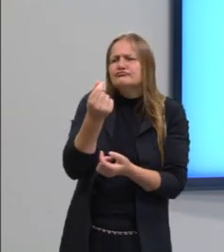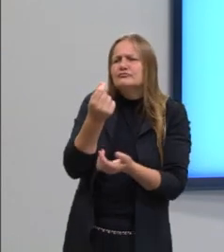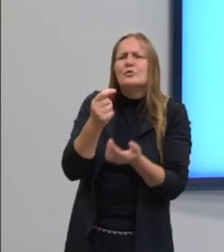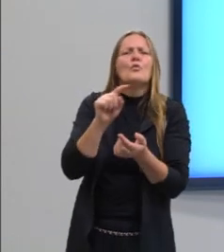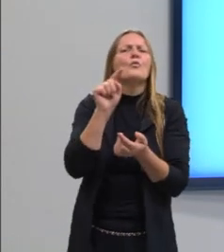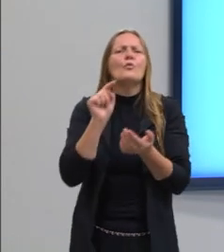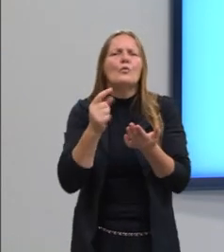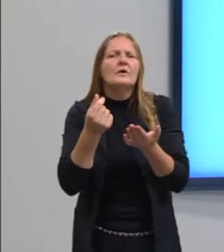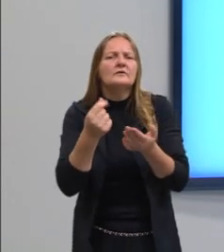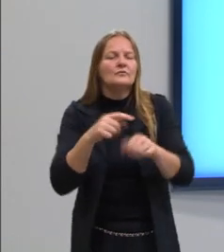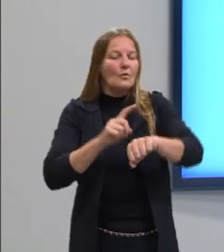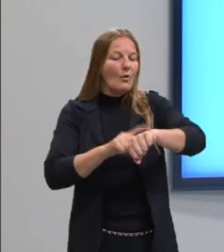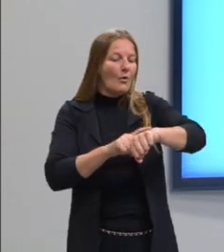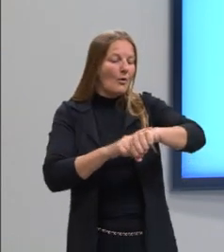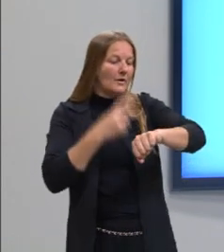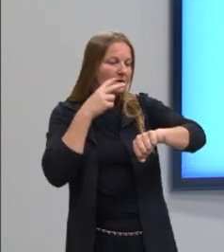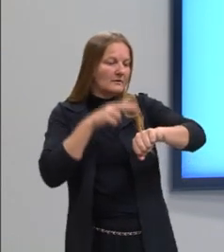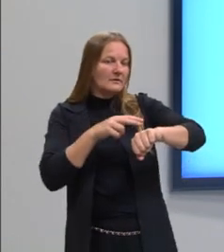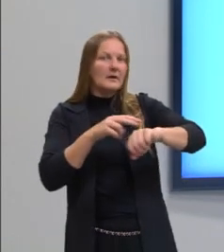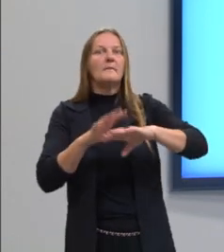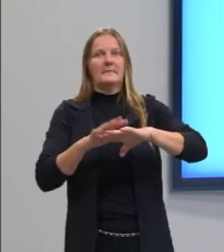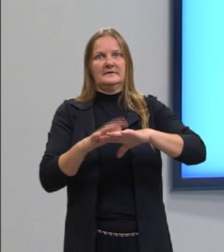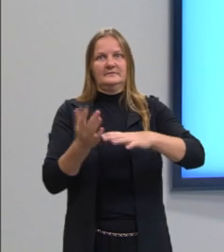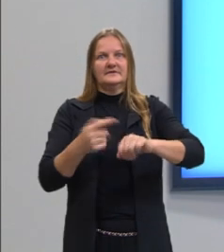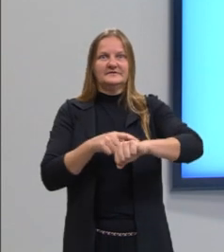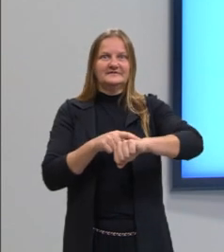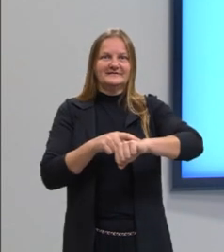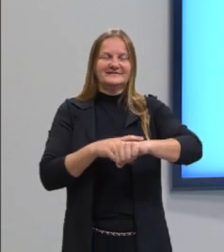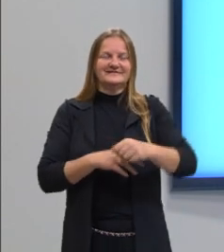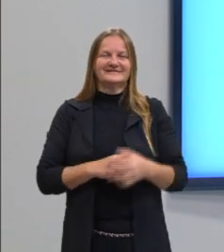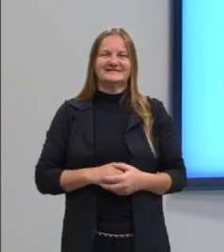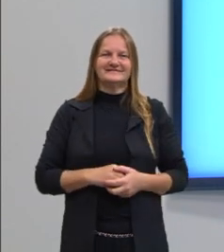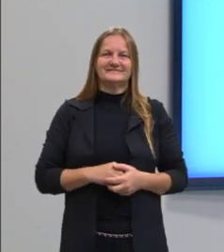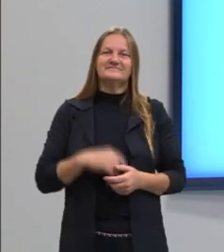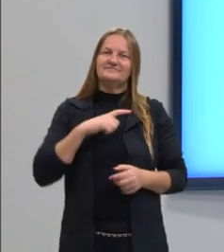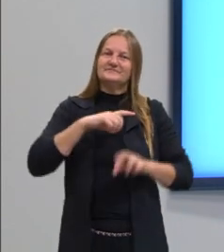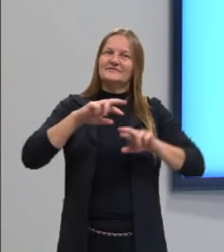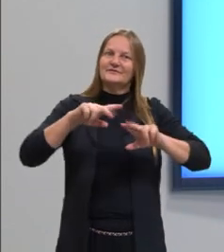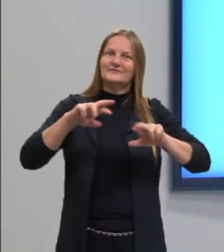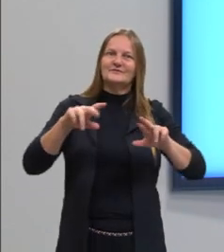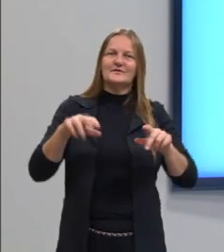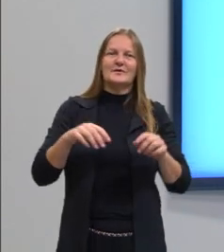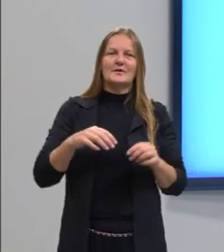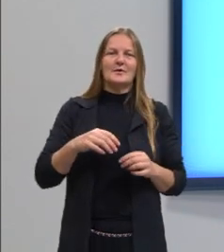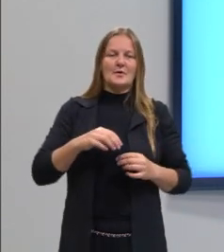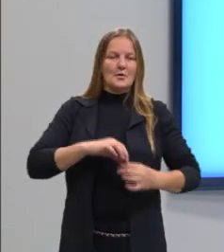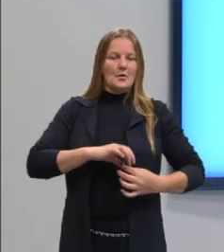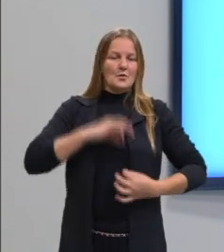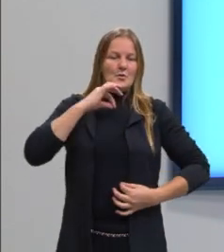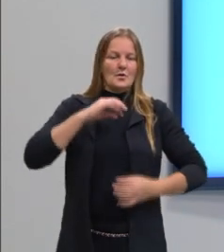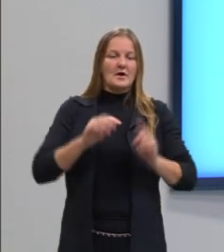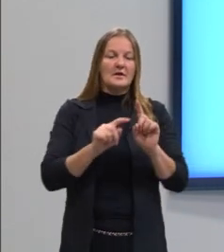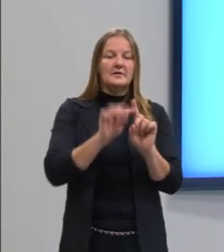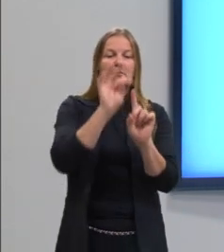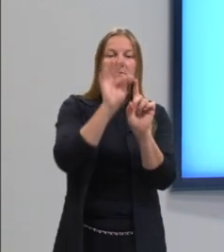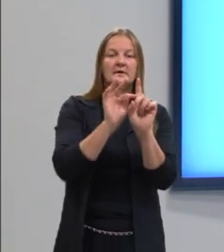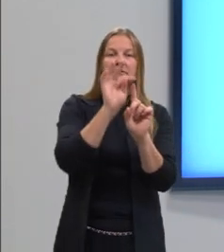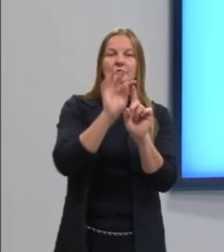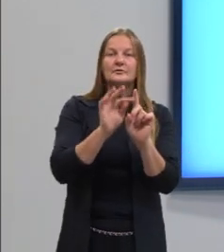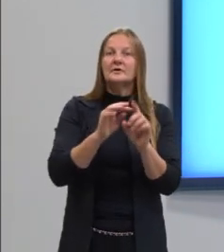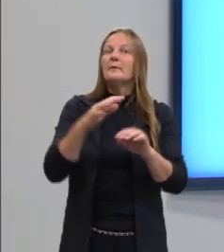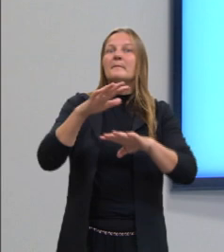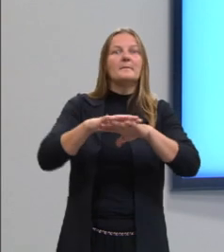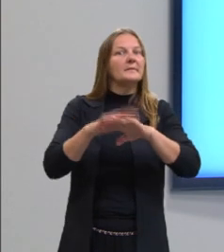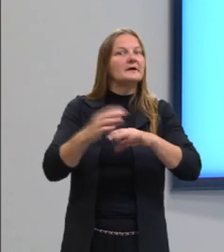vê as horas, quando talvez tira a mensura, então, alguma medida, tira uma temperatura. Então, nesse sentido que a